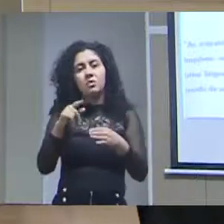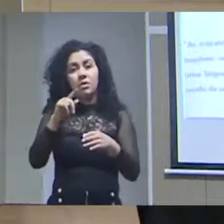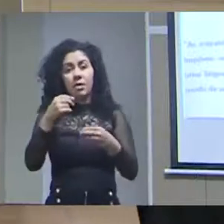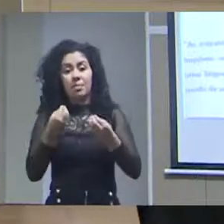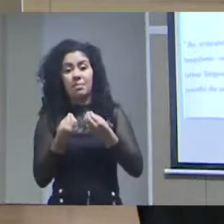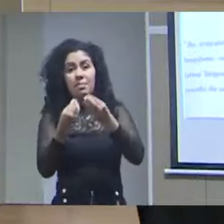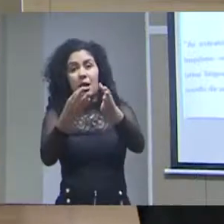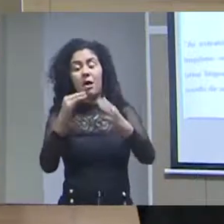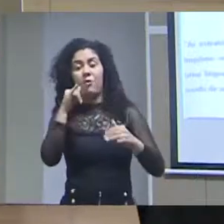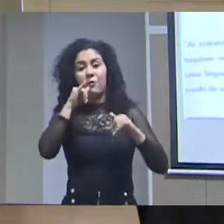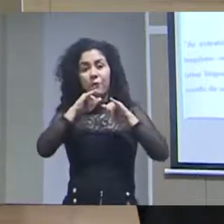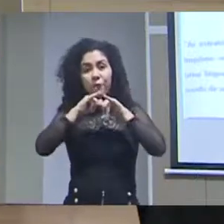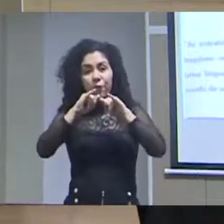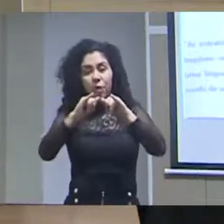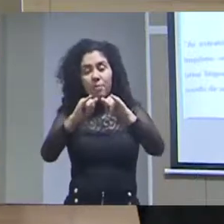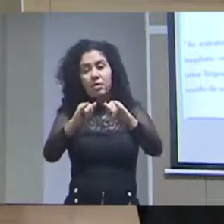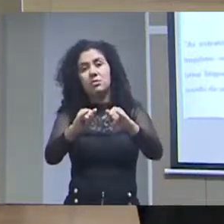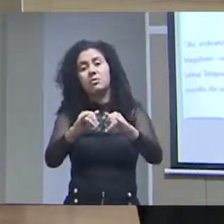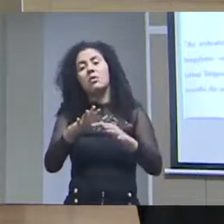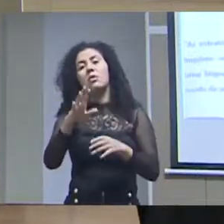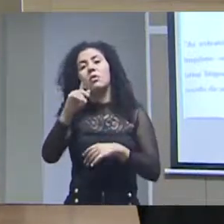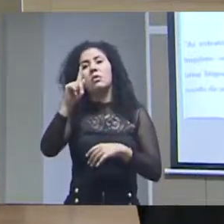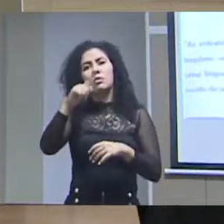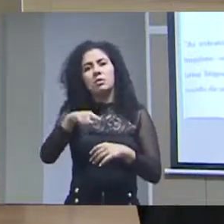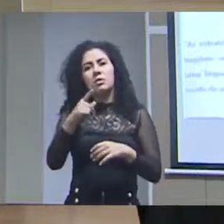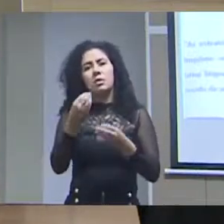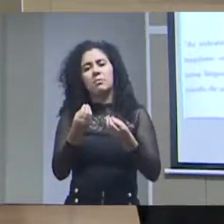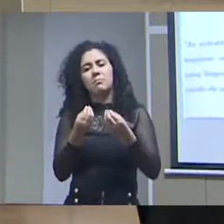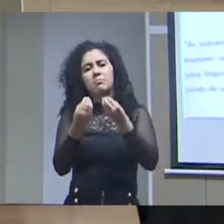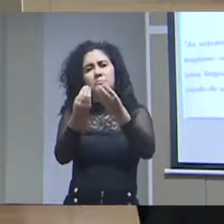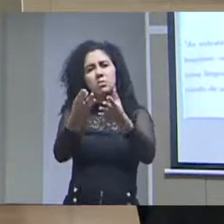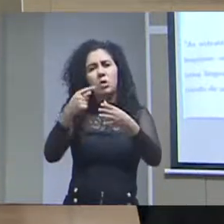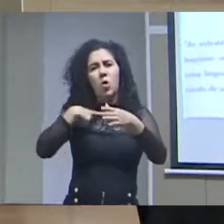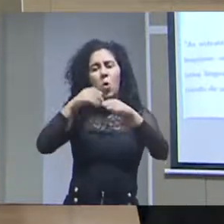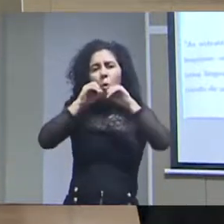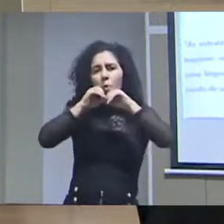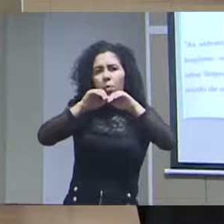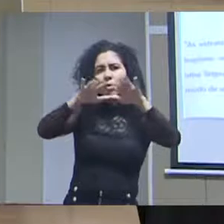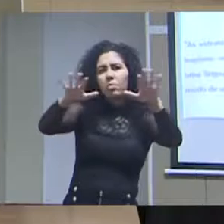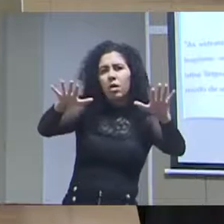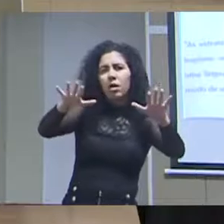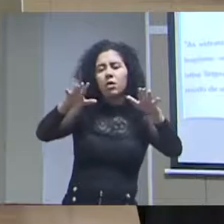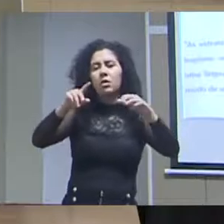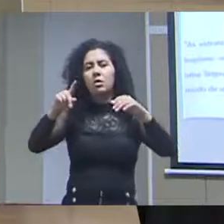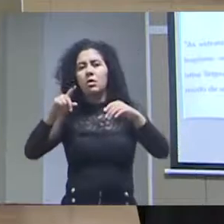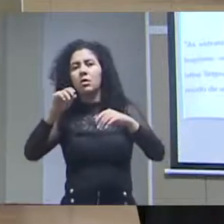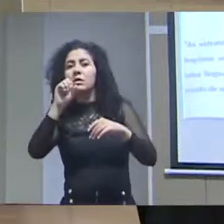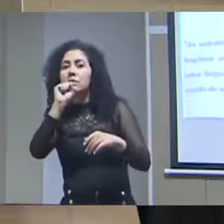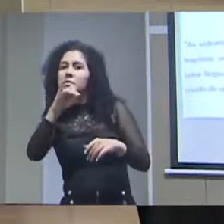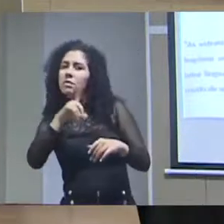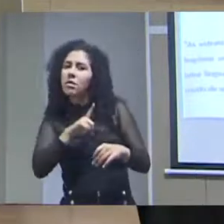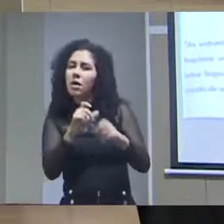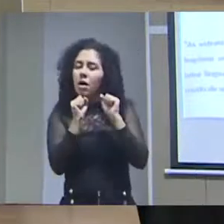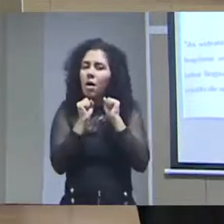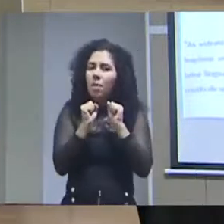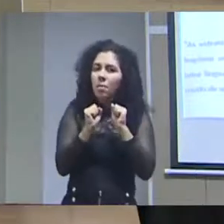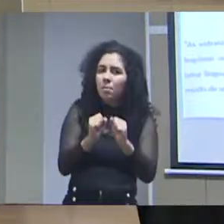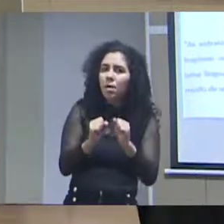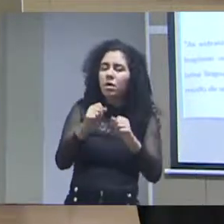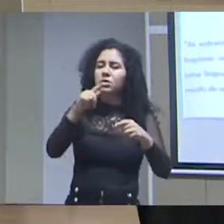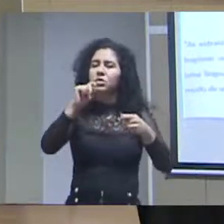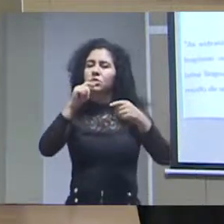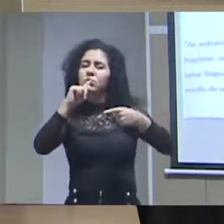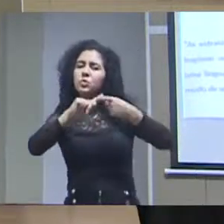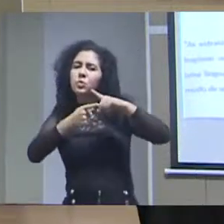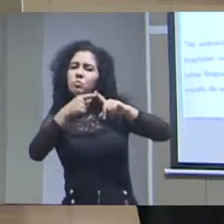ela dá a informação, ela pode se caracterizar também como um elemento de poder para quem publica, se ela é unidirecional, se eu não tenho a possibilidade de